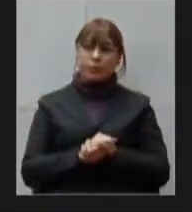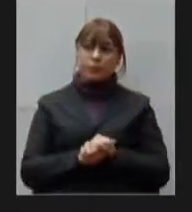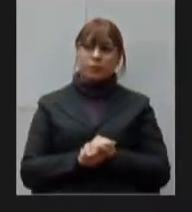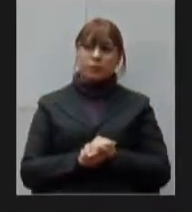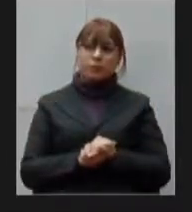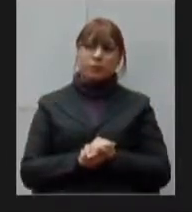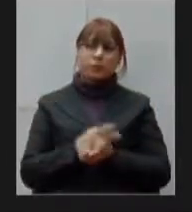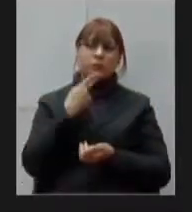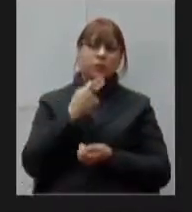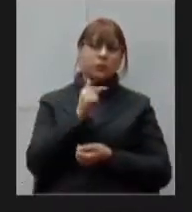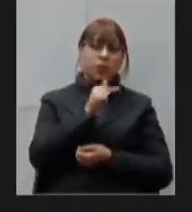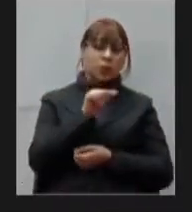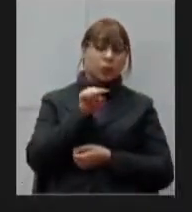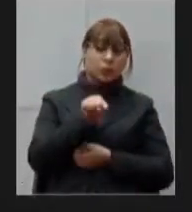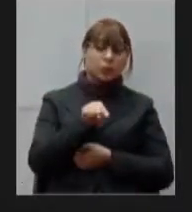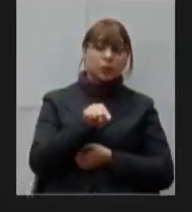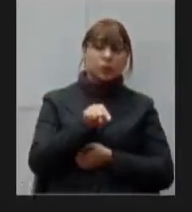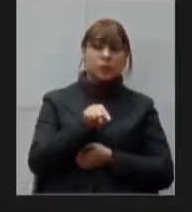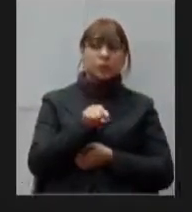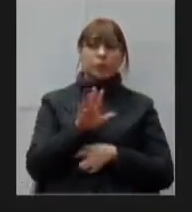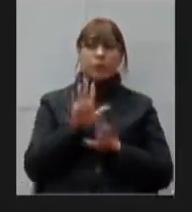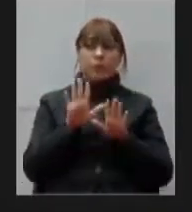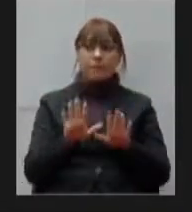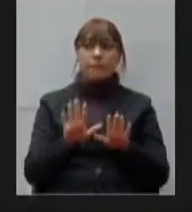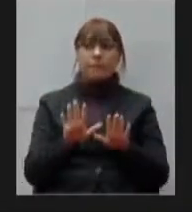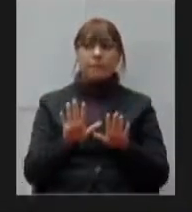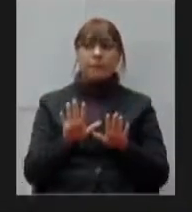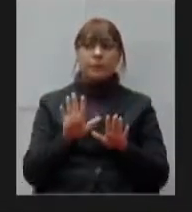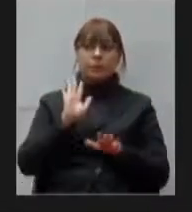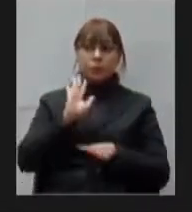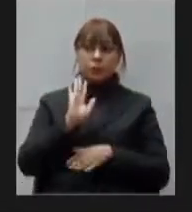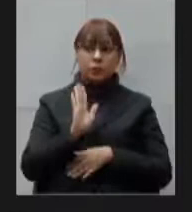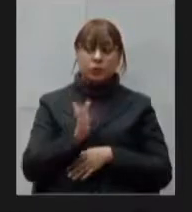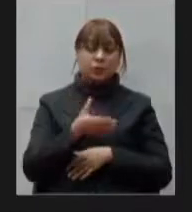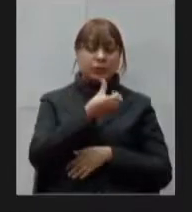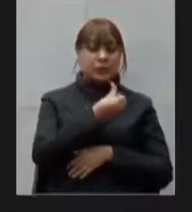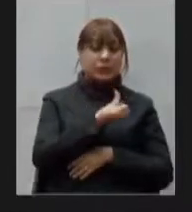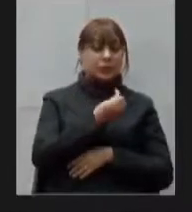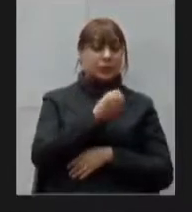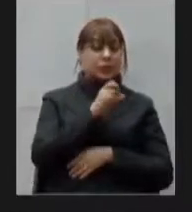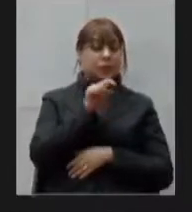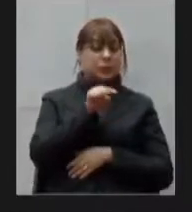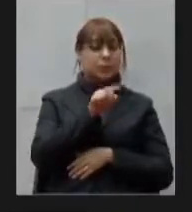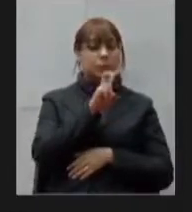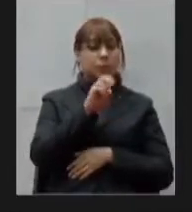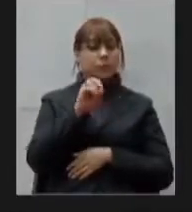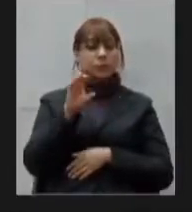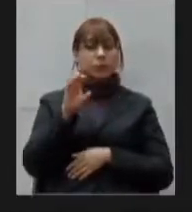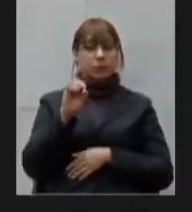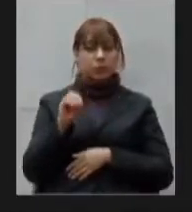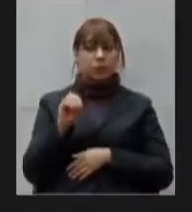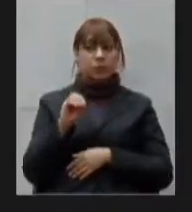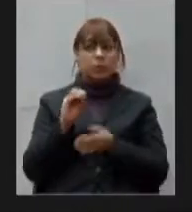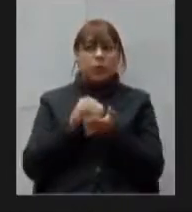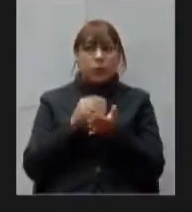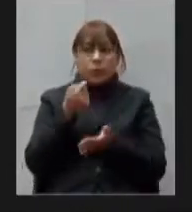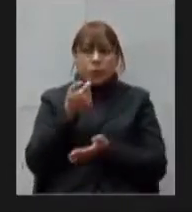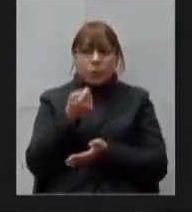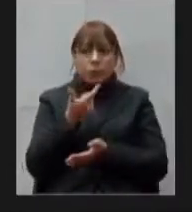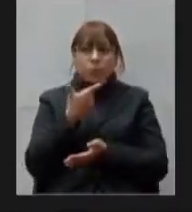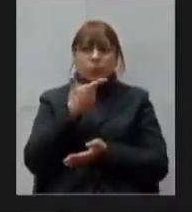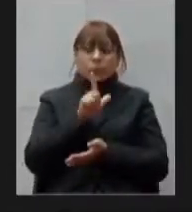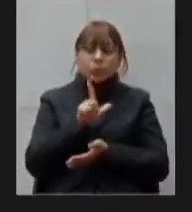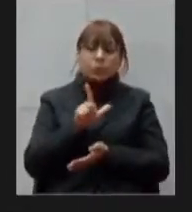leitos não sei ainda se é o mesmo número mas já foram credenciados seis mil e quinhentos leitos faltam poucos para serem